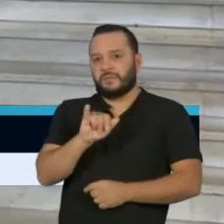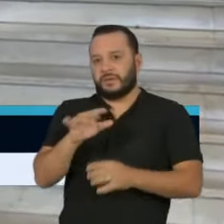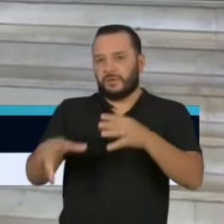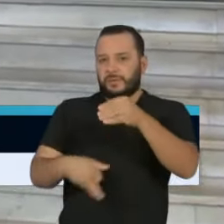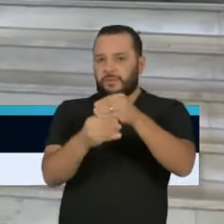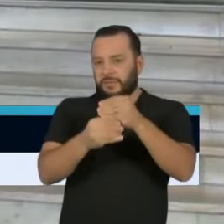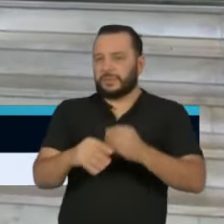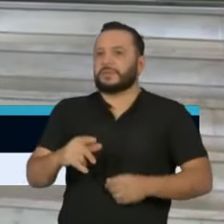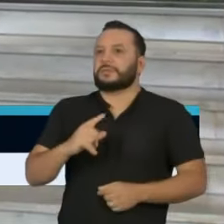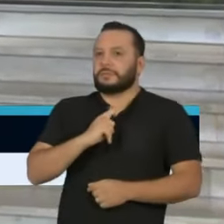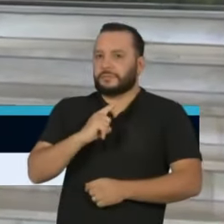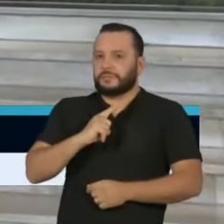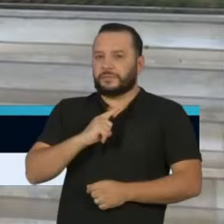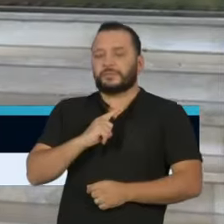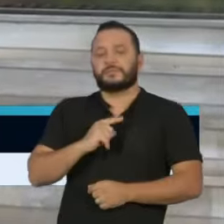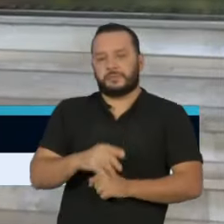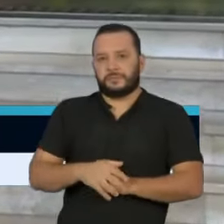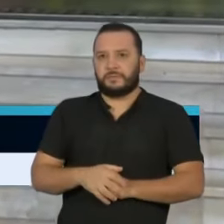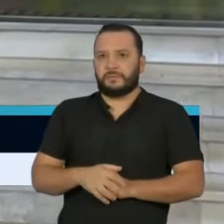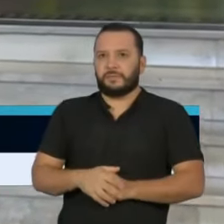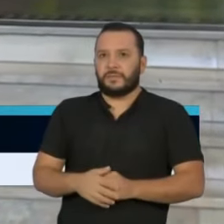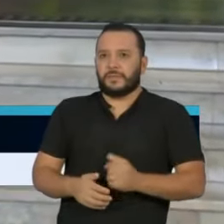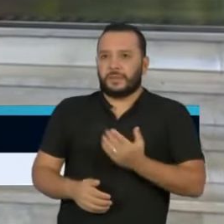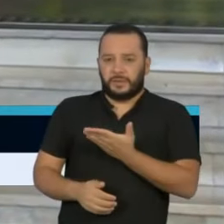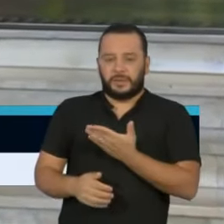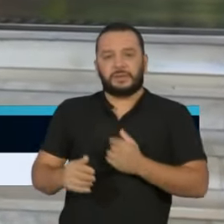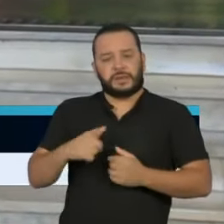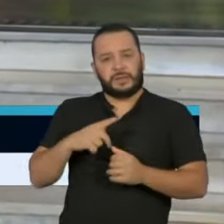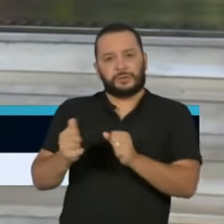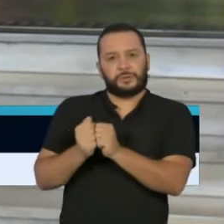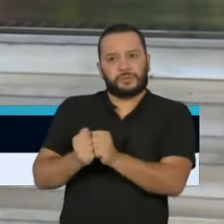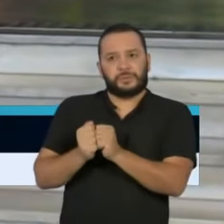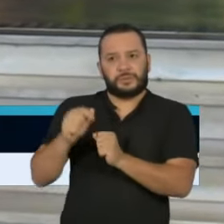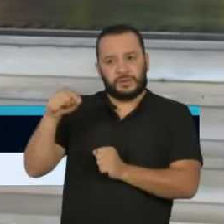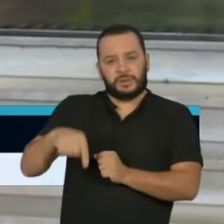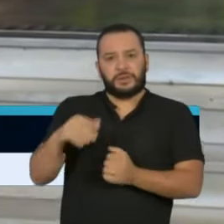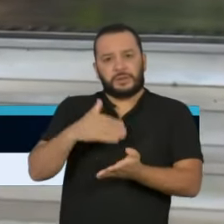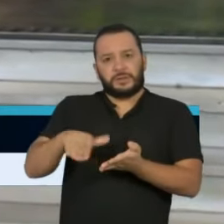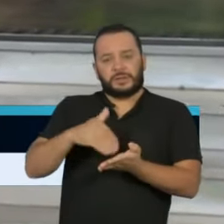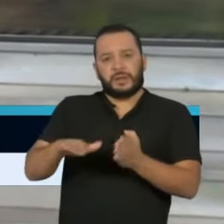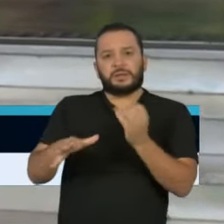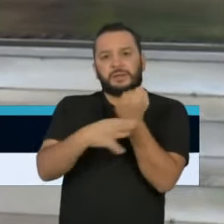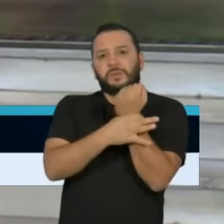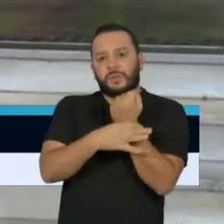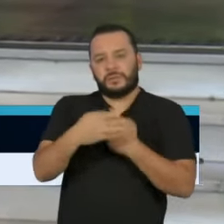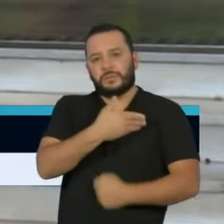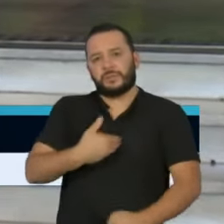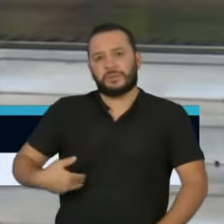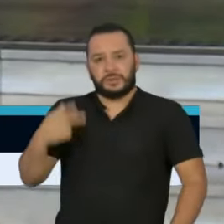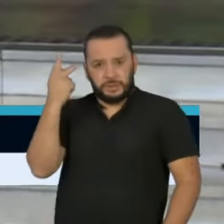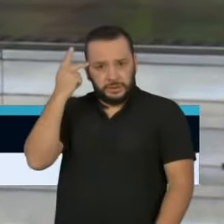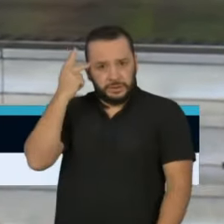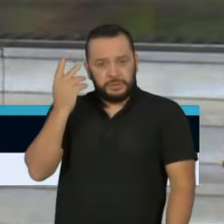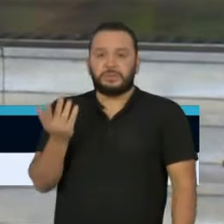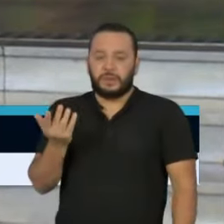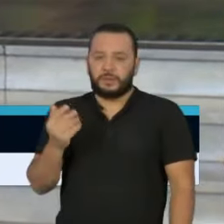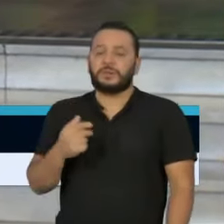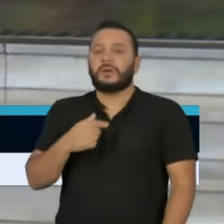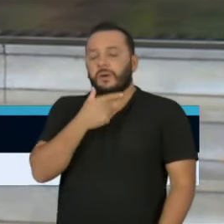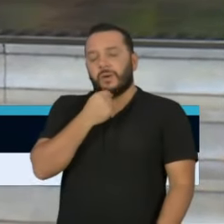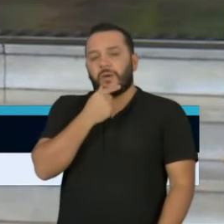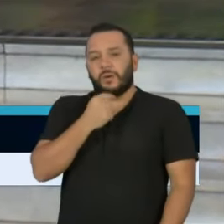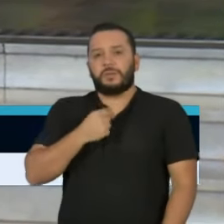do doutor José Henrique Guerma. Aqui está, sentado aqui ao nosso lado, o secretário de Segurança Pública do Estado de São Paulo, General